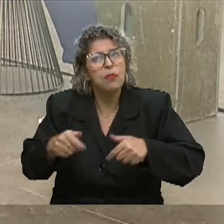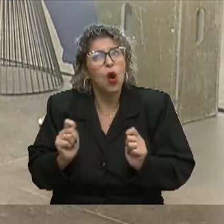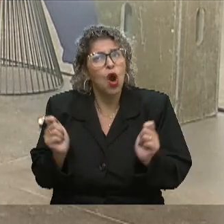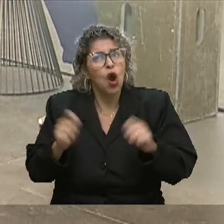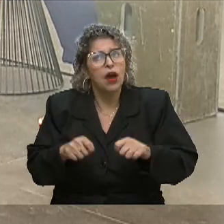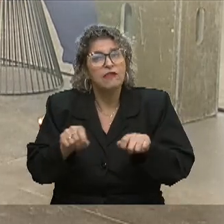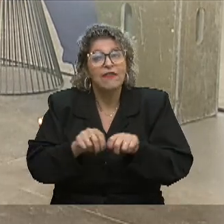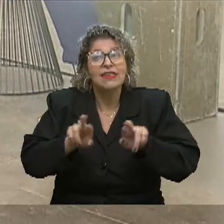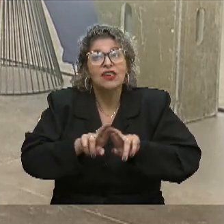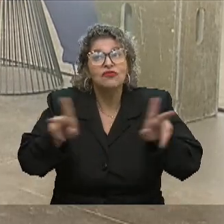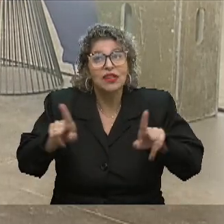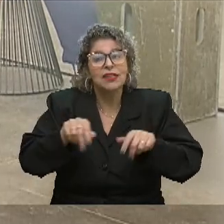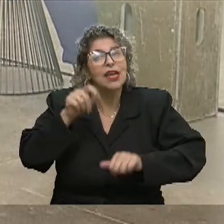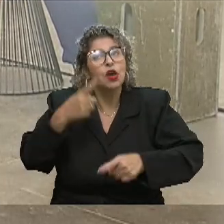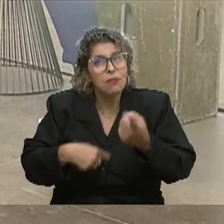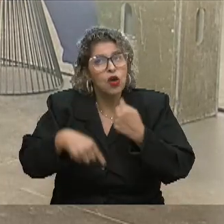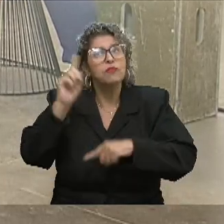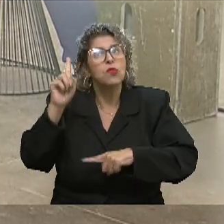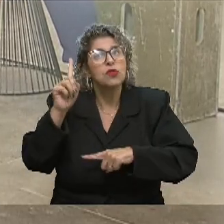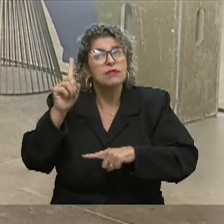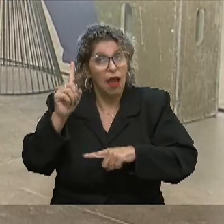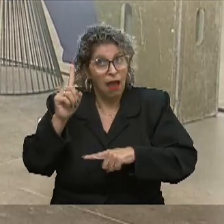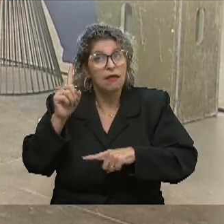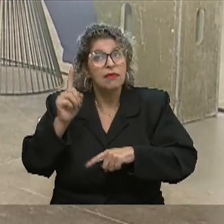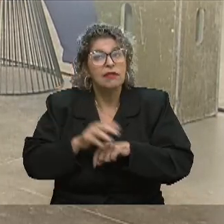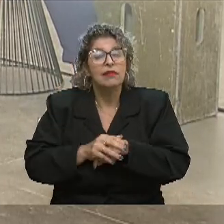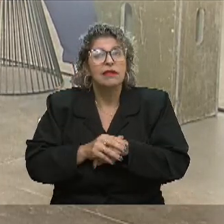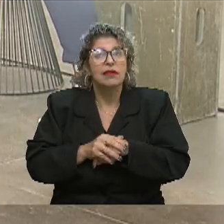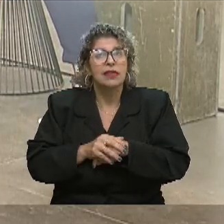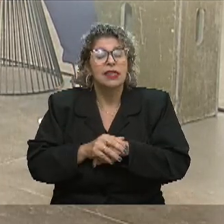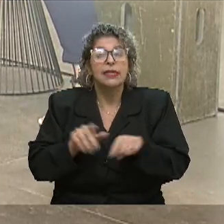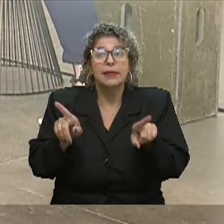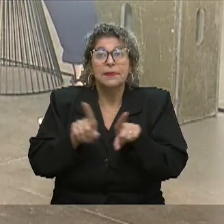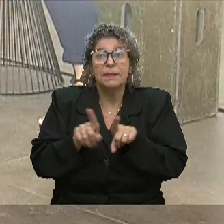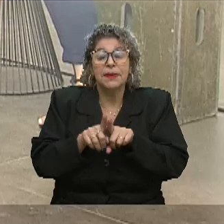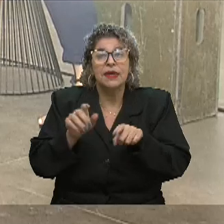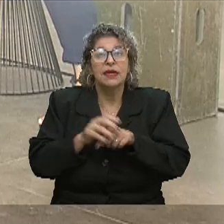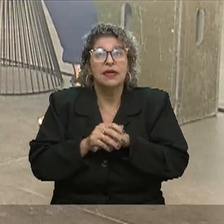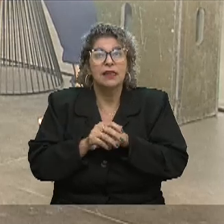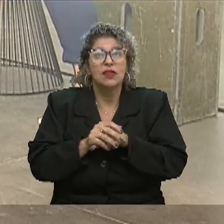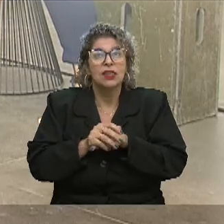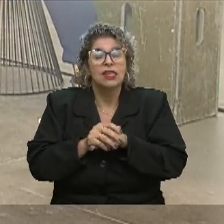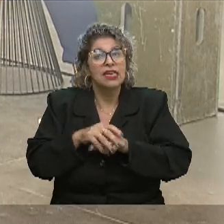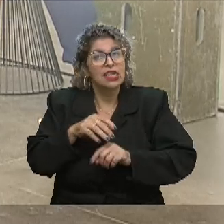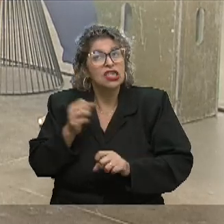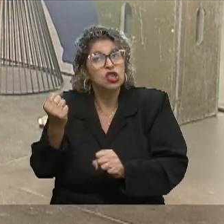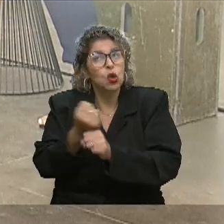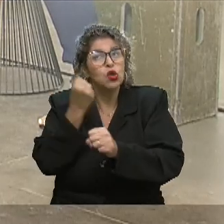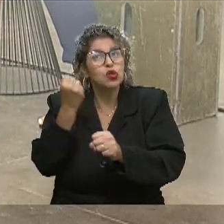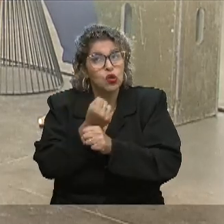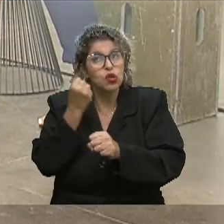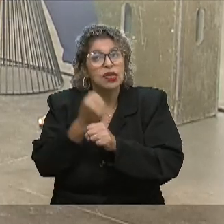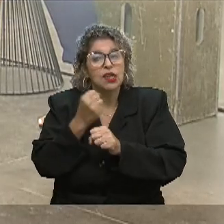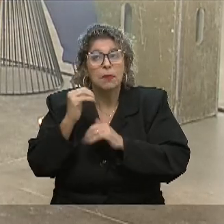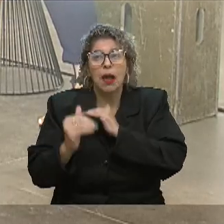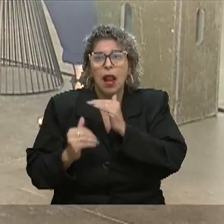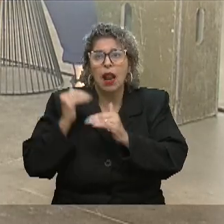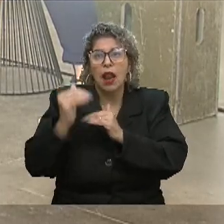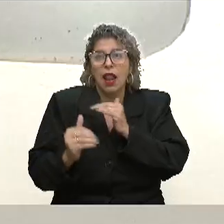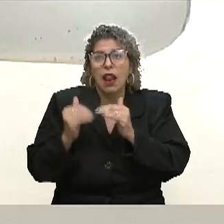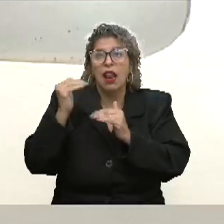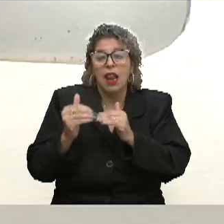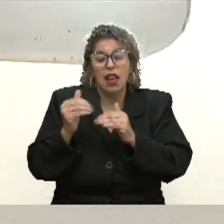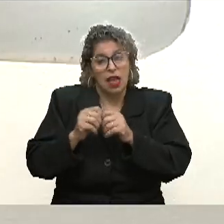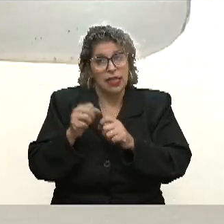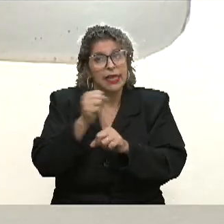posso fazer a diferença, eu posso mudar essa realidade. Então, também vem muito do que a gente vem construindo e de como a gente vem crescendo frente à